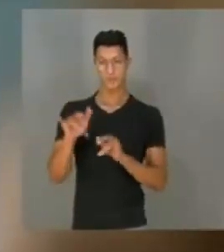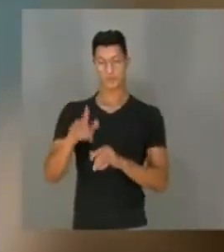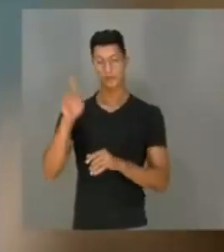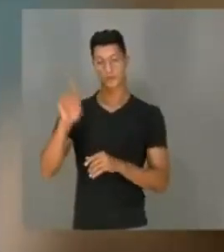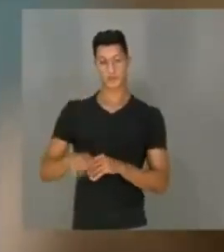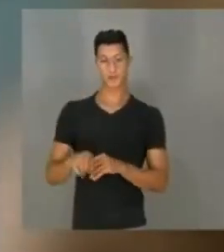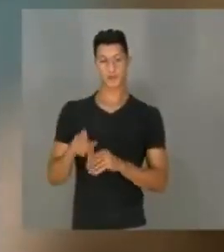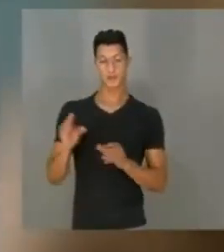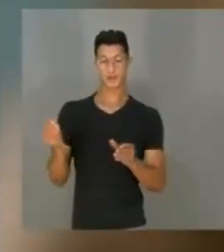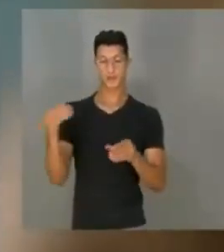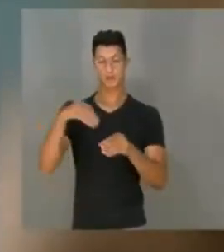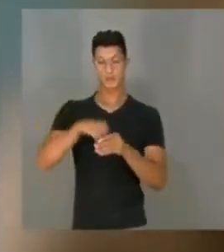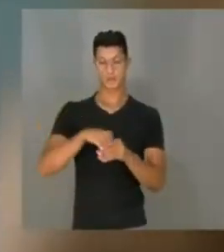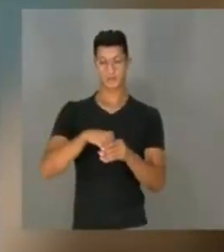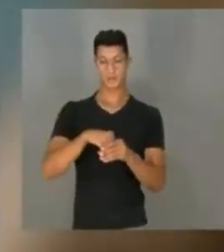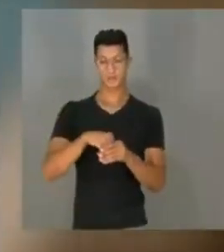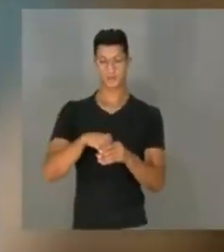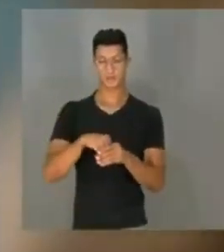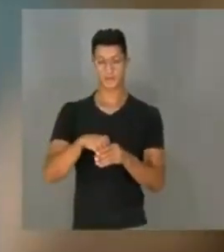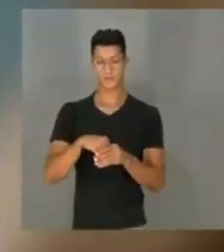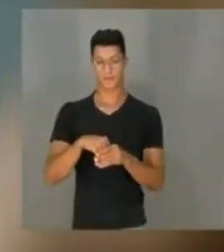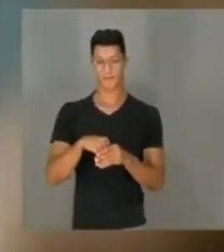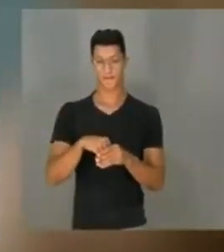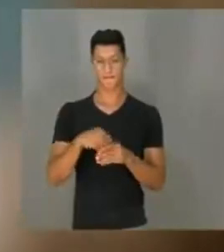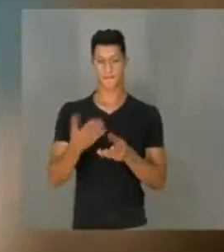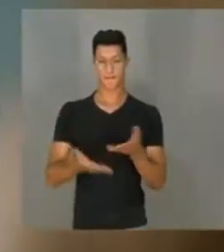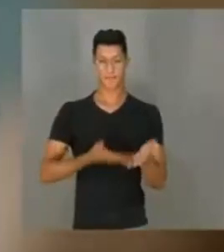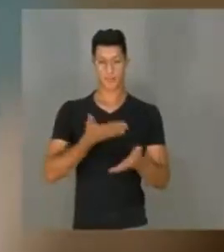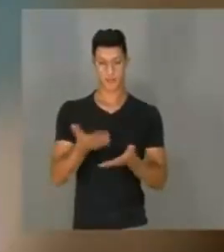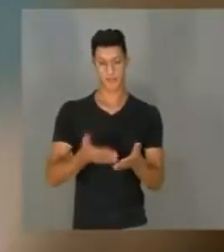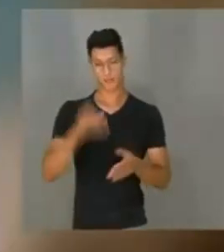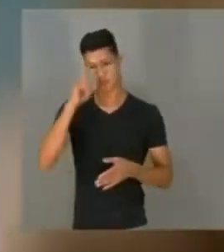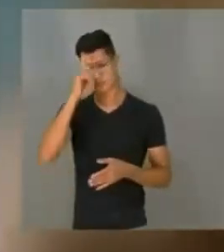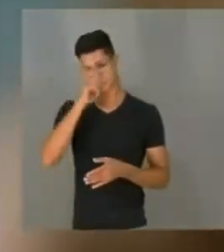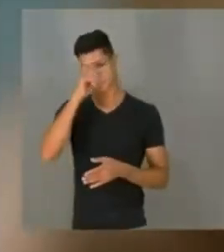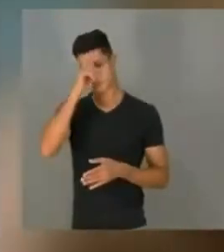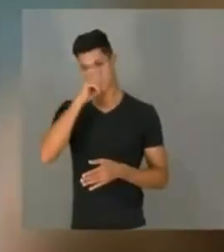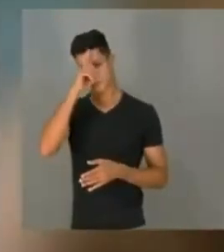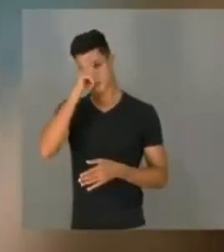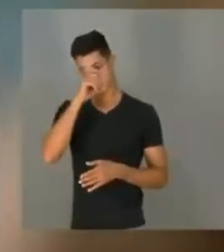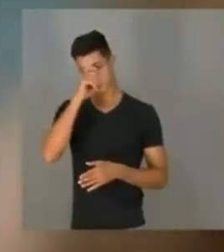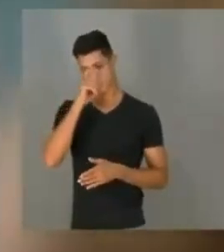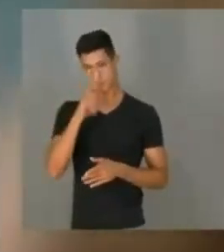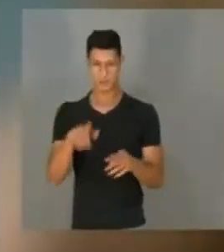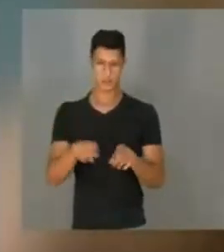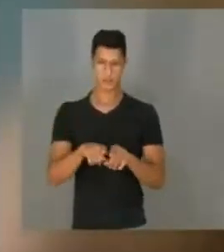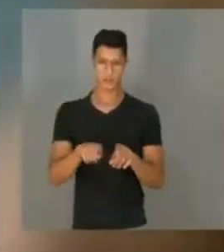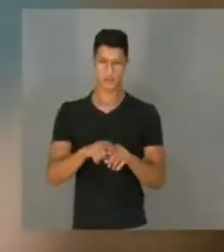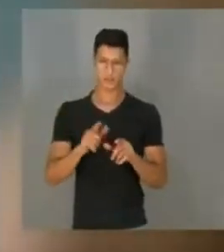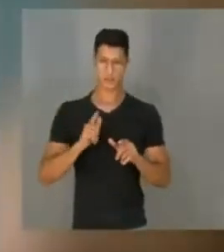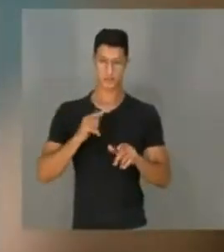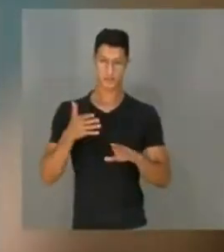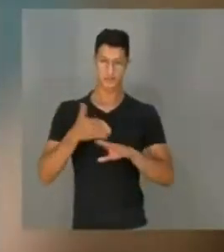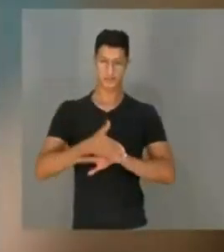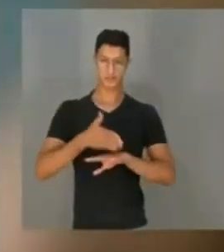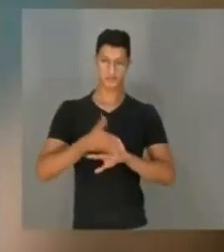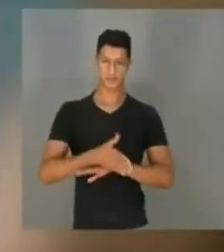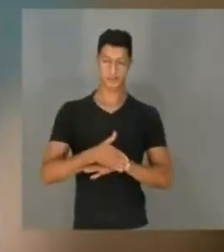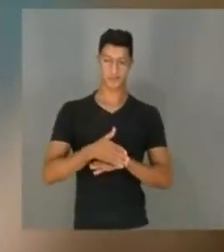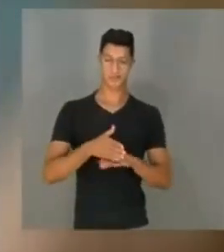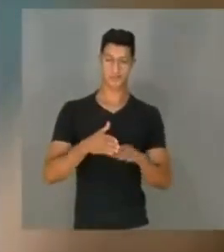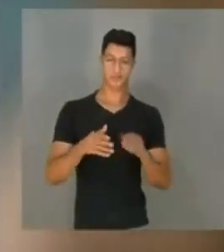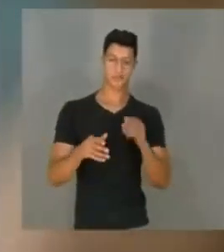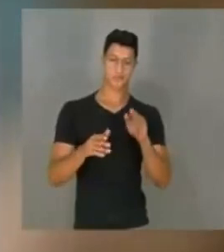é ser inserida esses atendimentos em hospitais e também obter o acesso ao